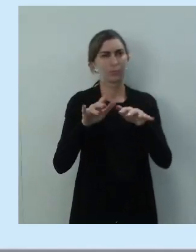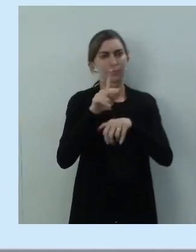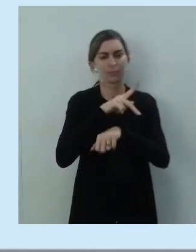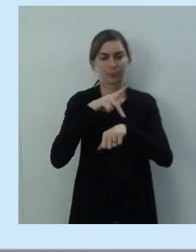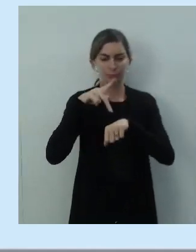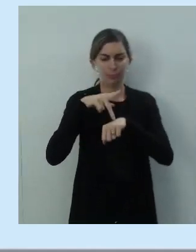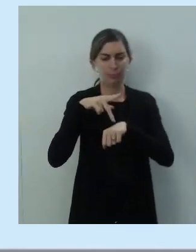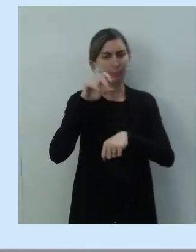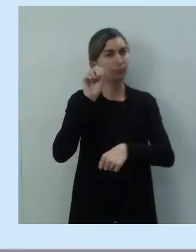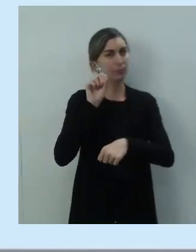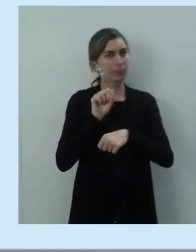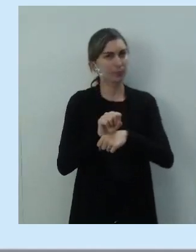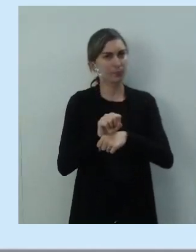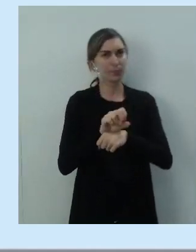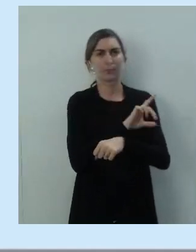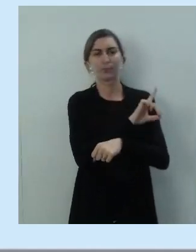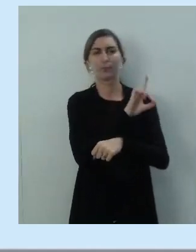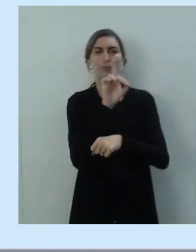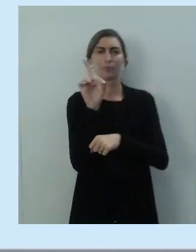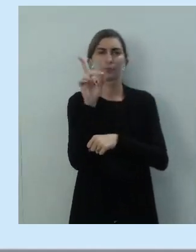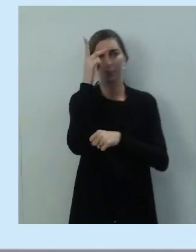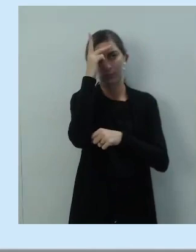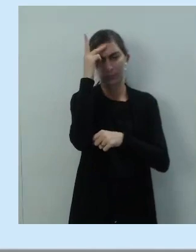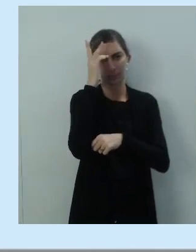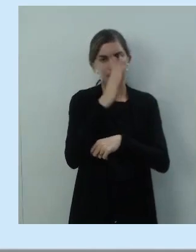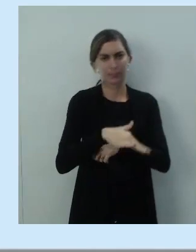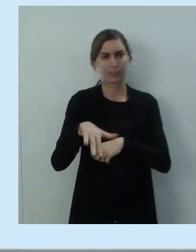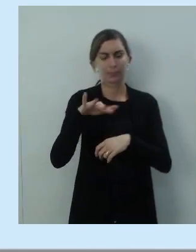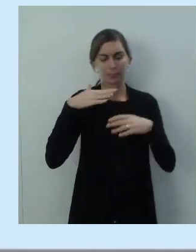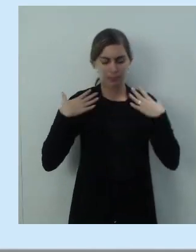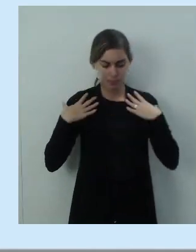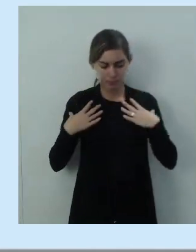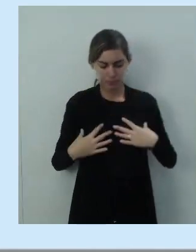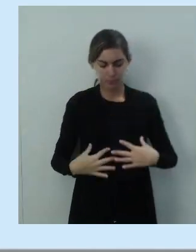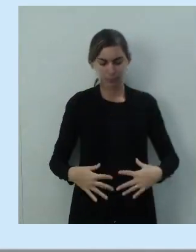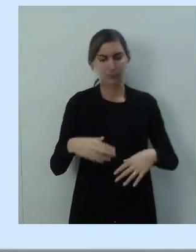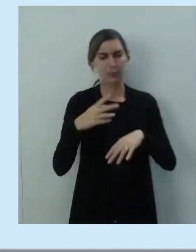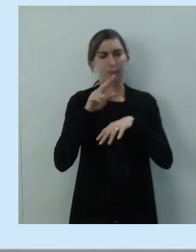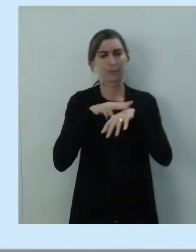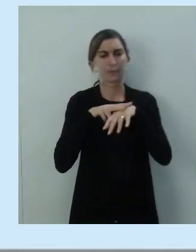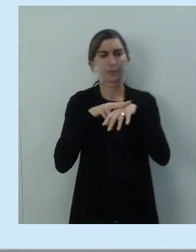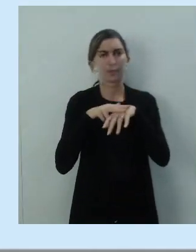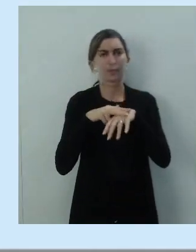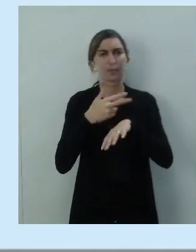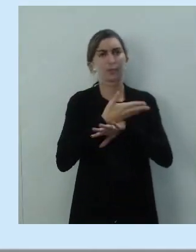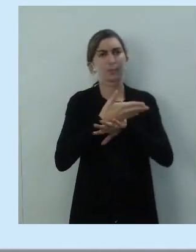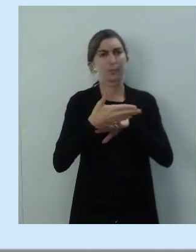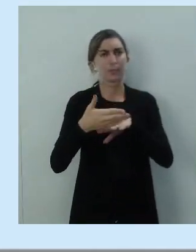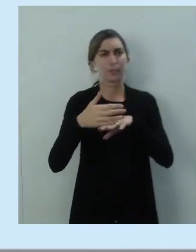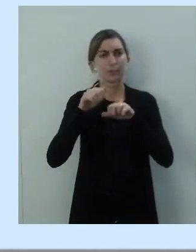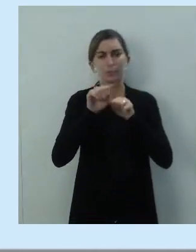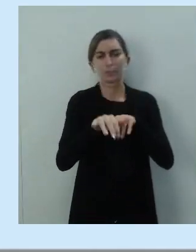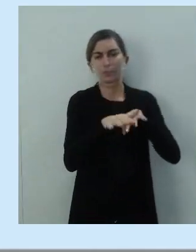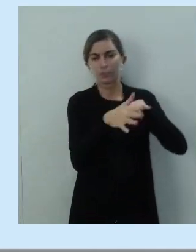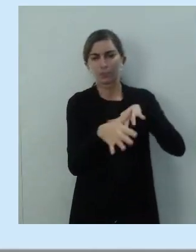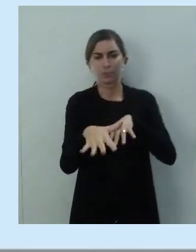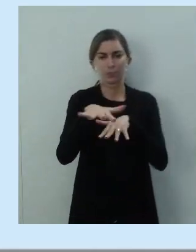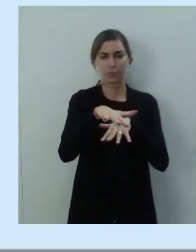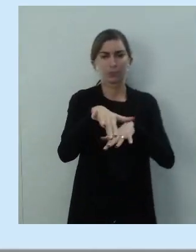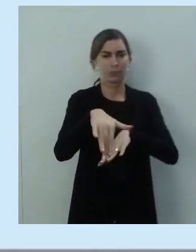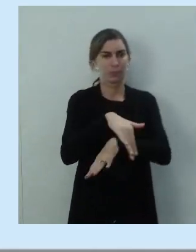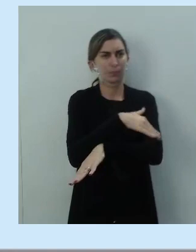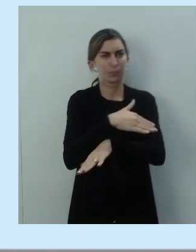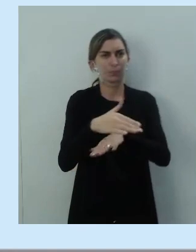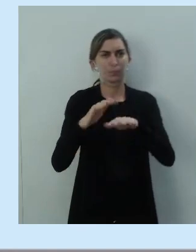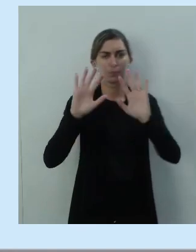para, nesse dia, as pessoas se vestem de verde, branco, saindo às ruas em uma caminhada festiva, com